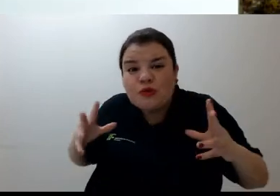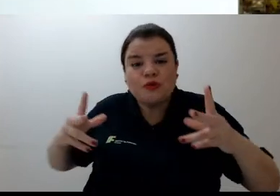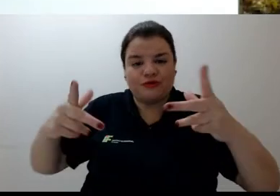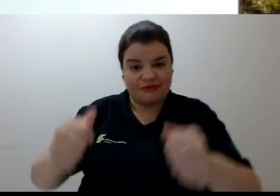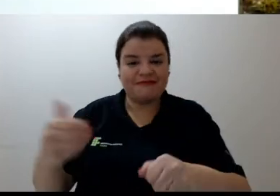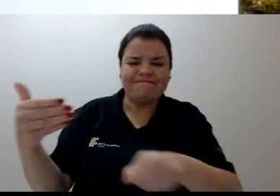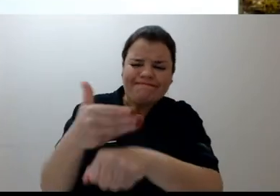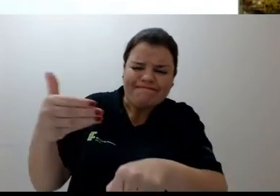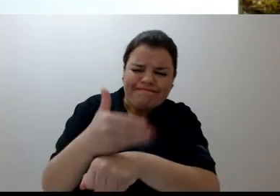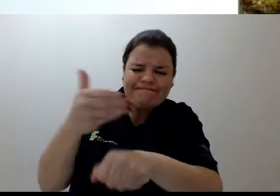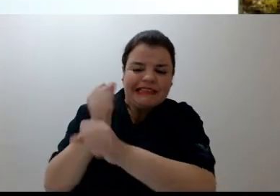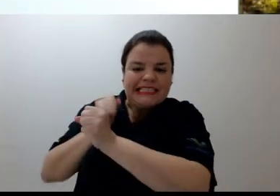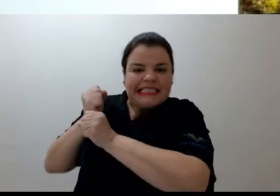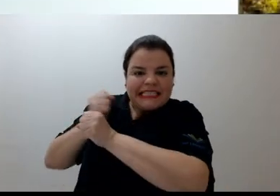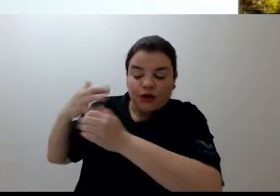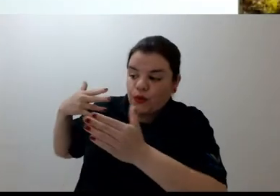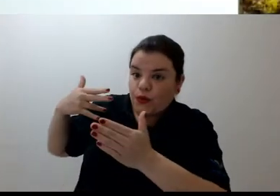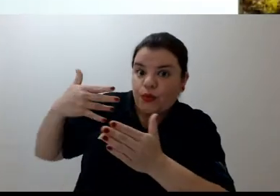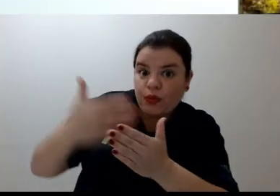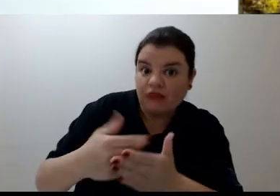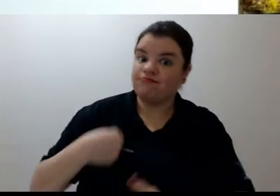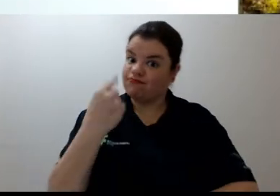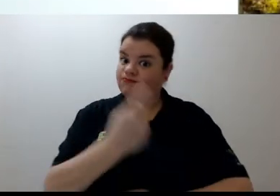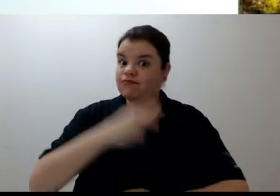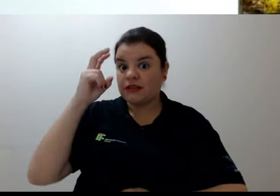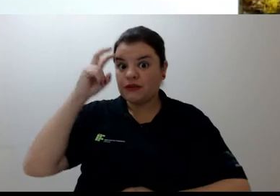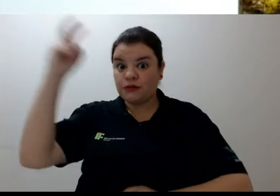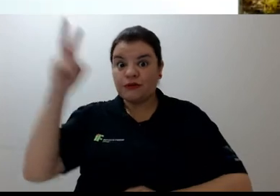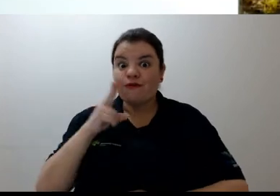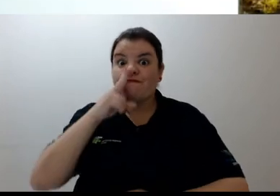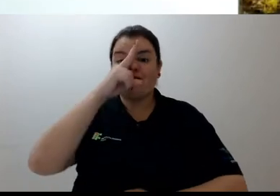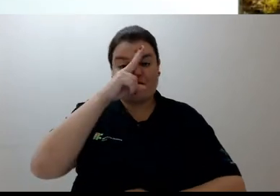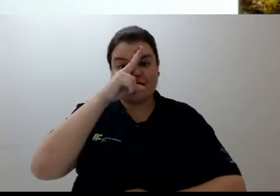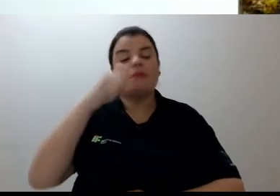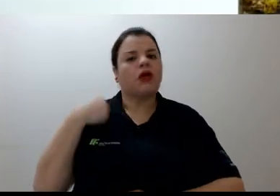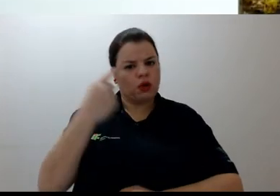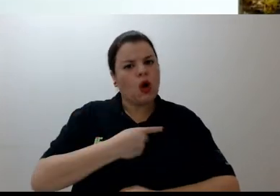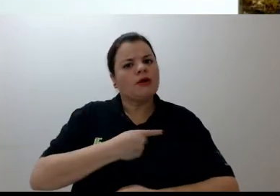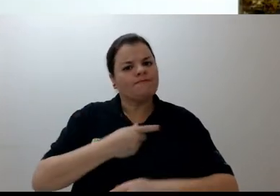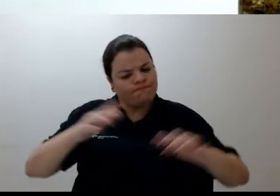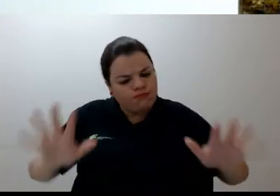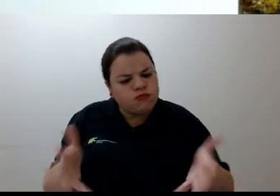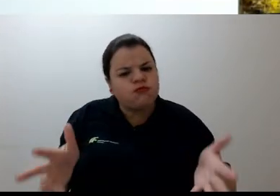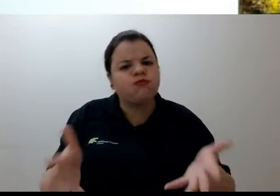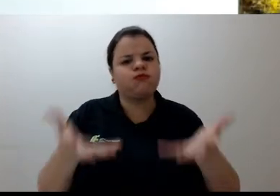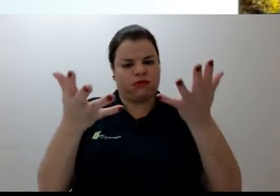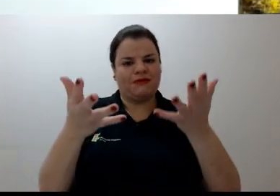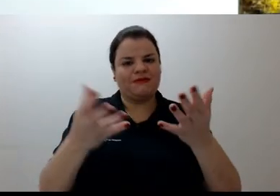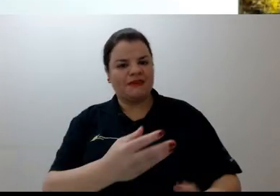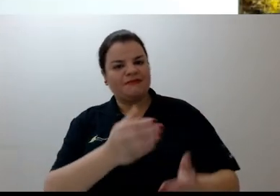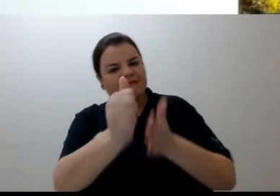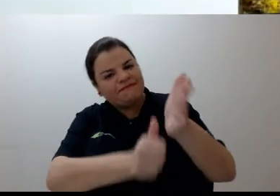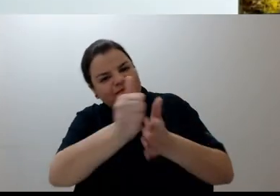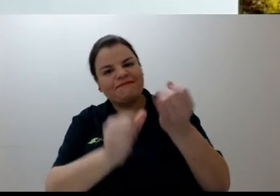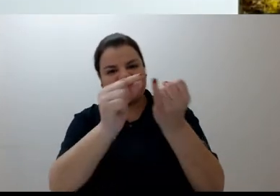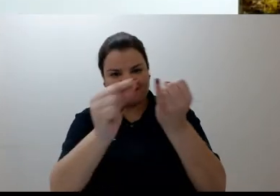fizeram e fazem parte dessa história. Que tenhamos a sabedoria e a força necessária para a continuidade da trajetória